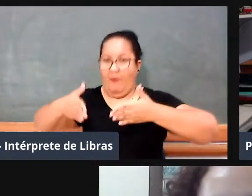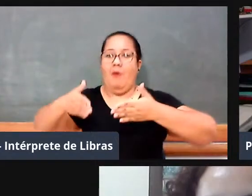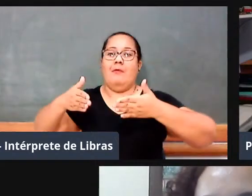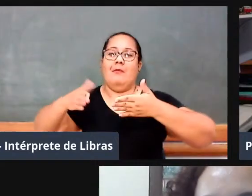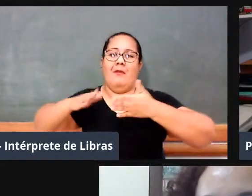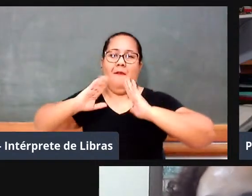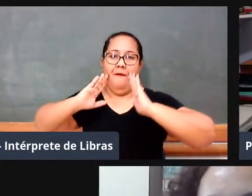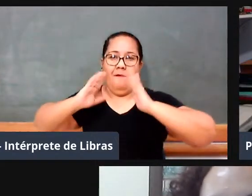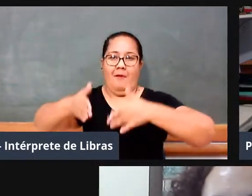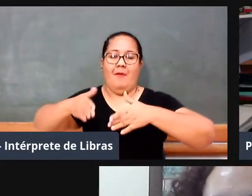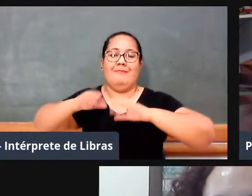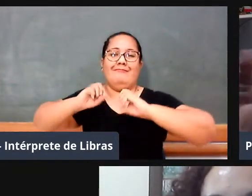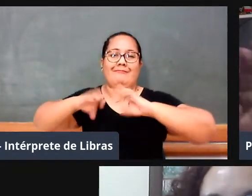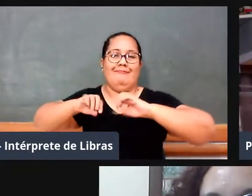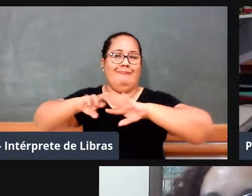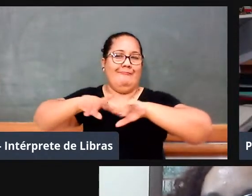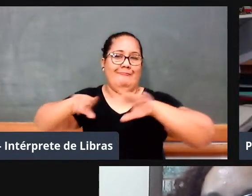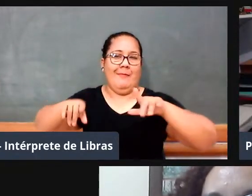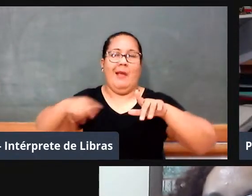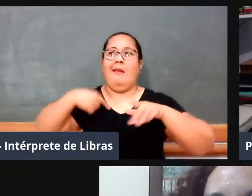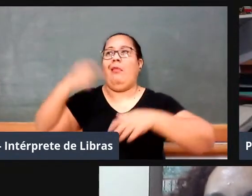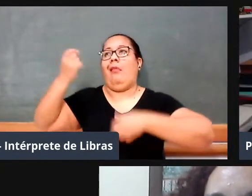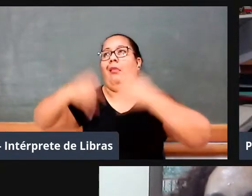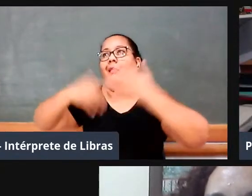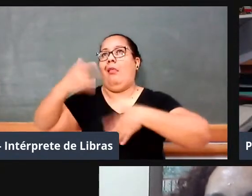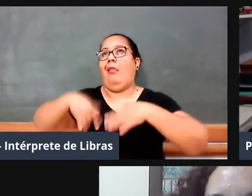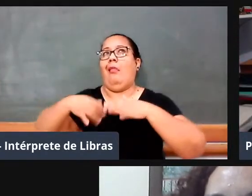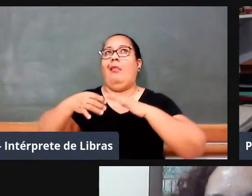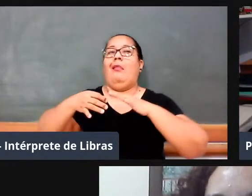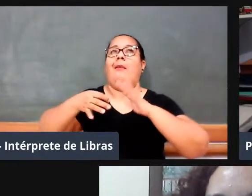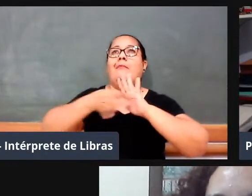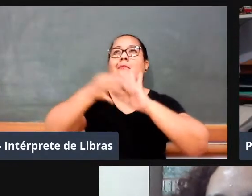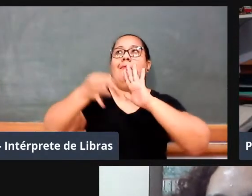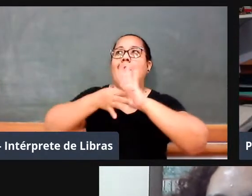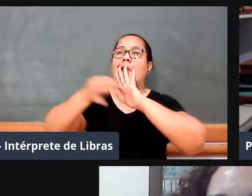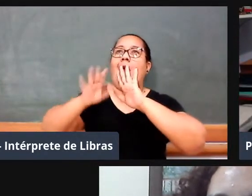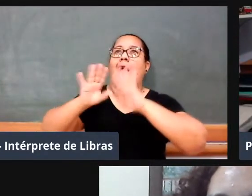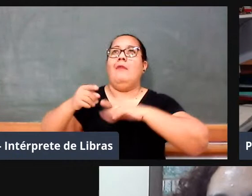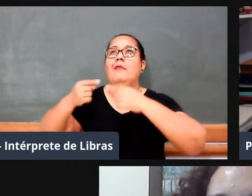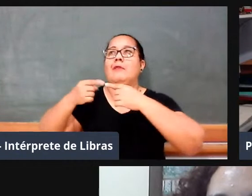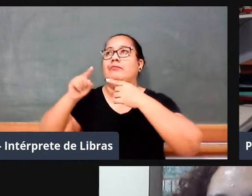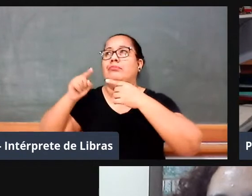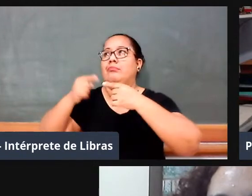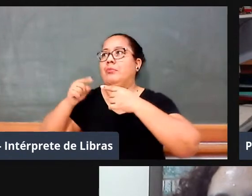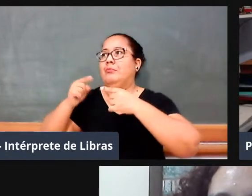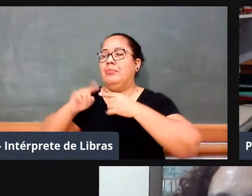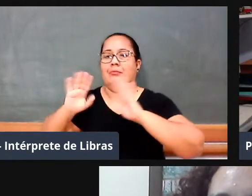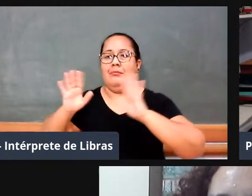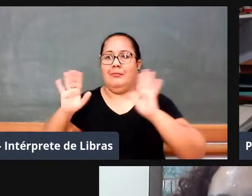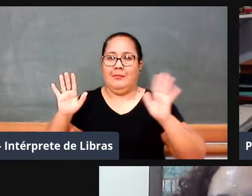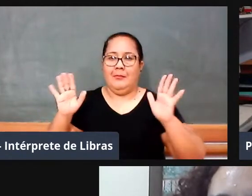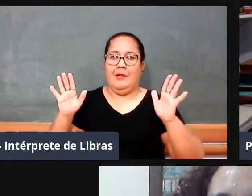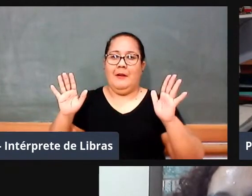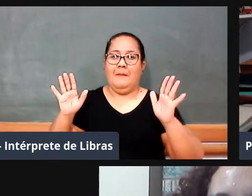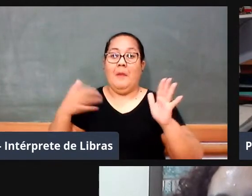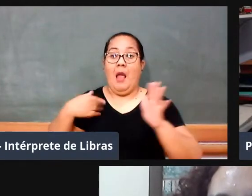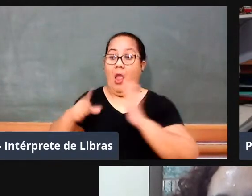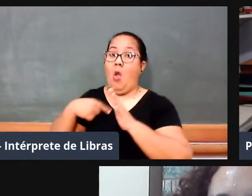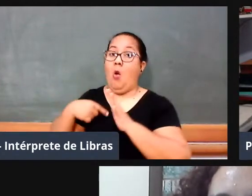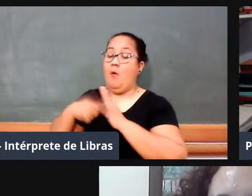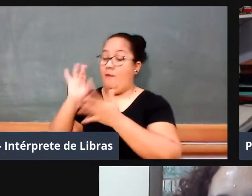temeridade eu ficar aí falando aí algumas ideias que muitas vezes não vão se sustentar no âmbito de pesquisas, de pesquisadores que